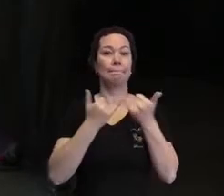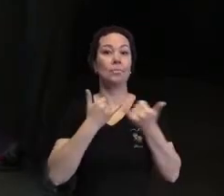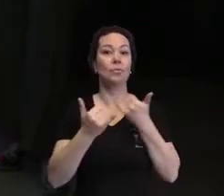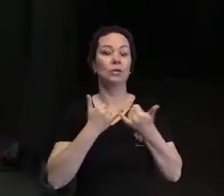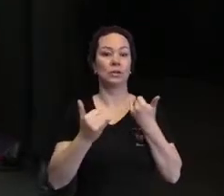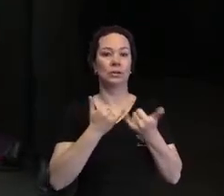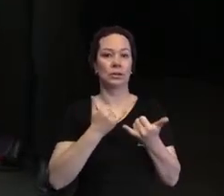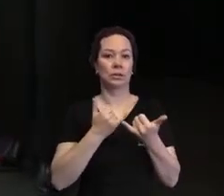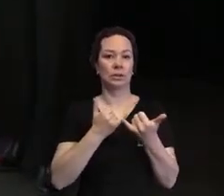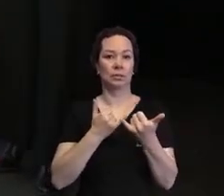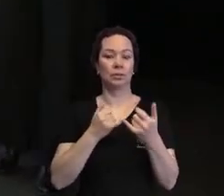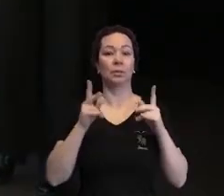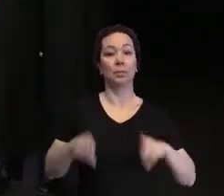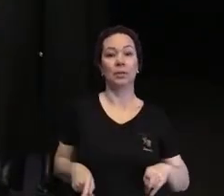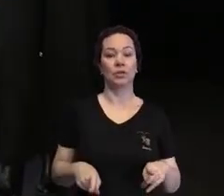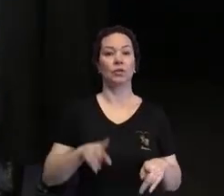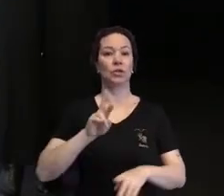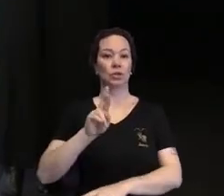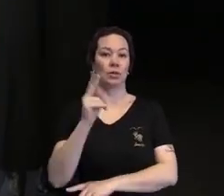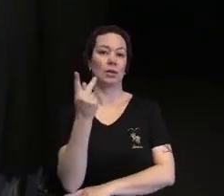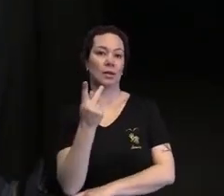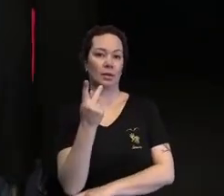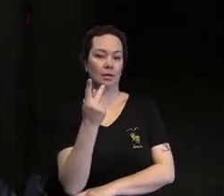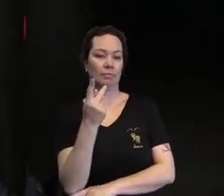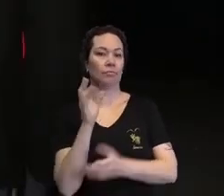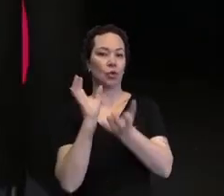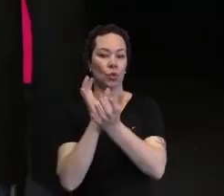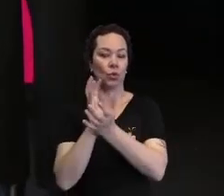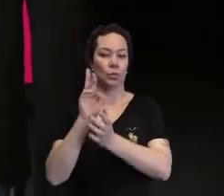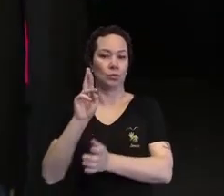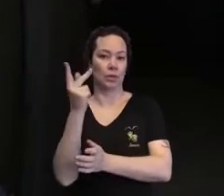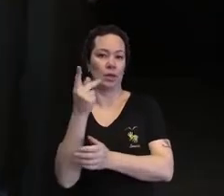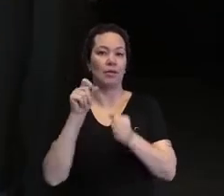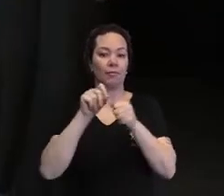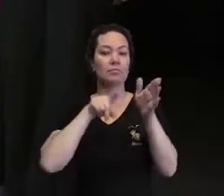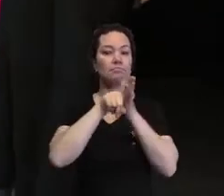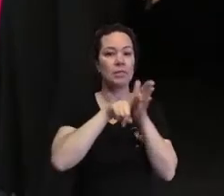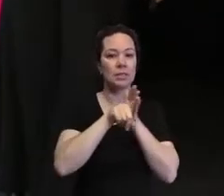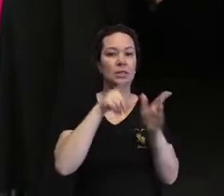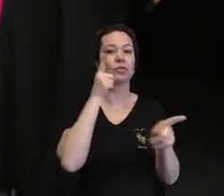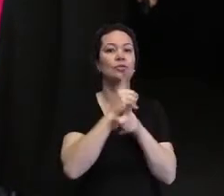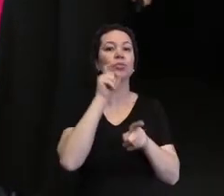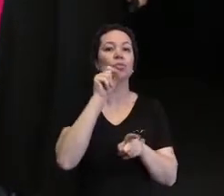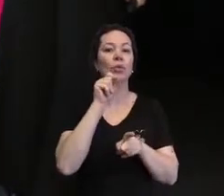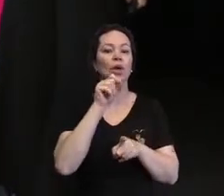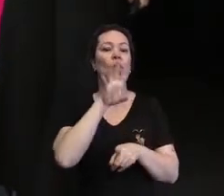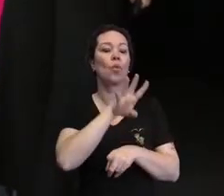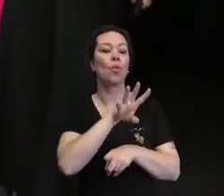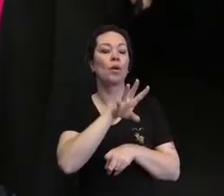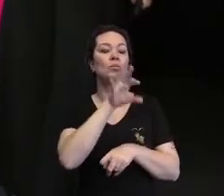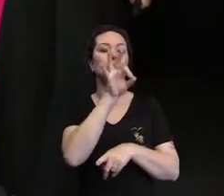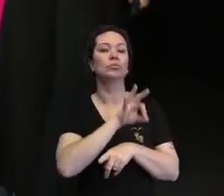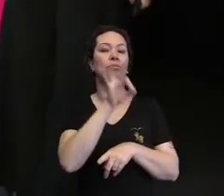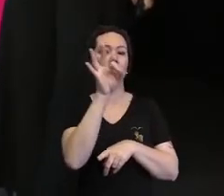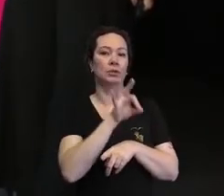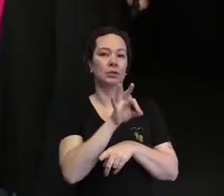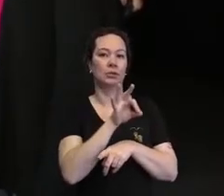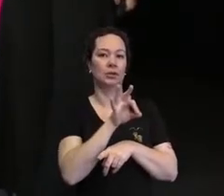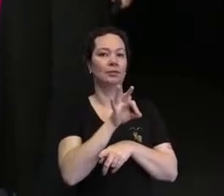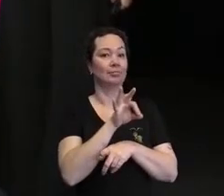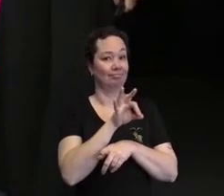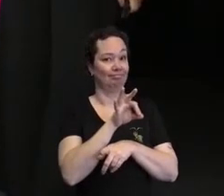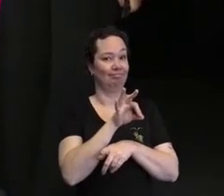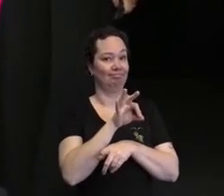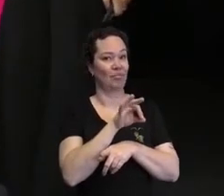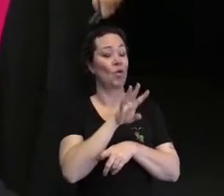que a Associação Brasileira de Recursos Humanos fez, ela identificou que somente 4%, é o estarecedor número,